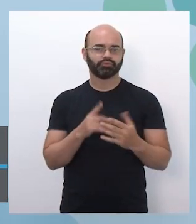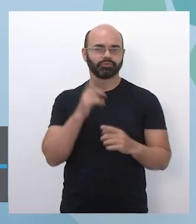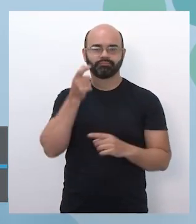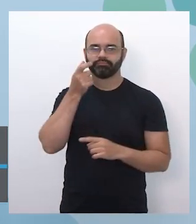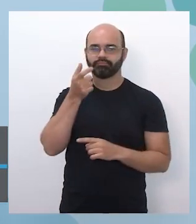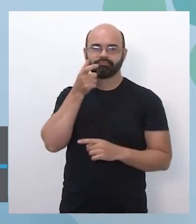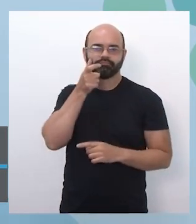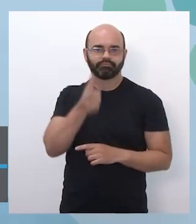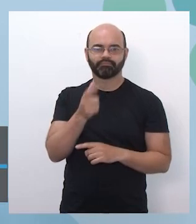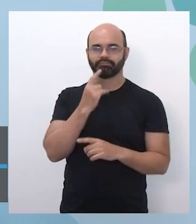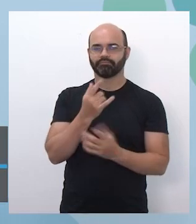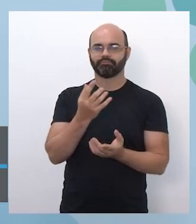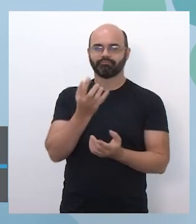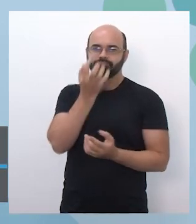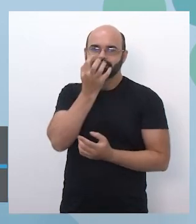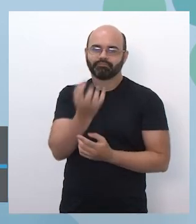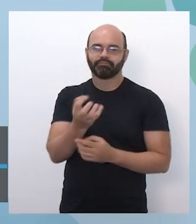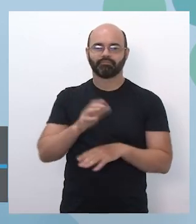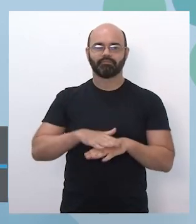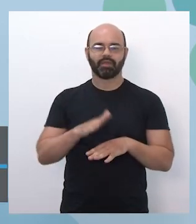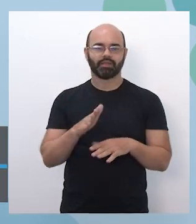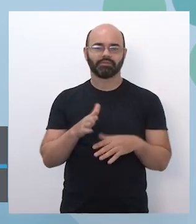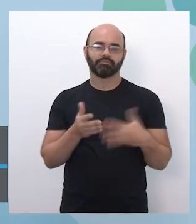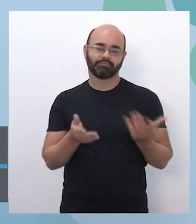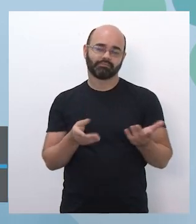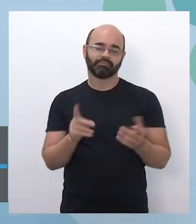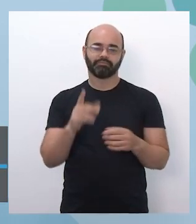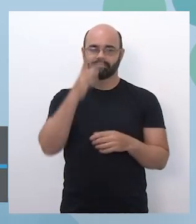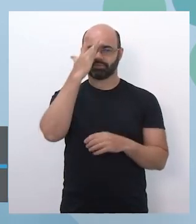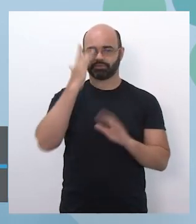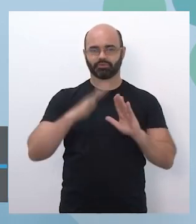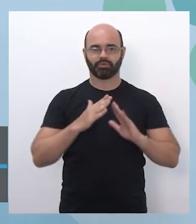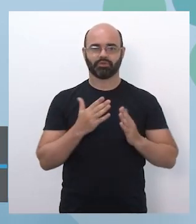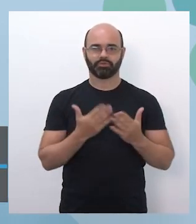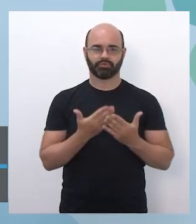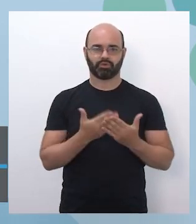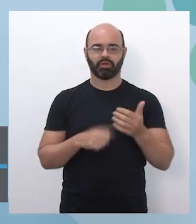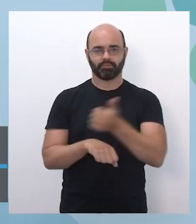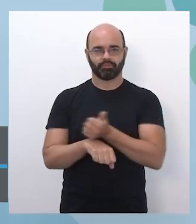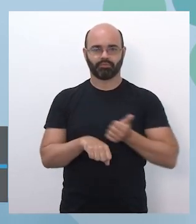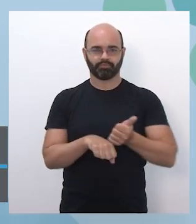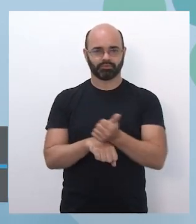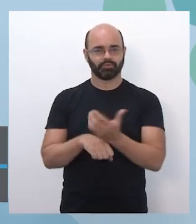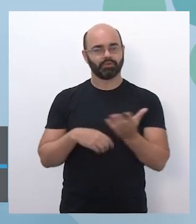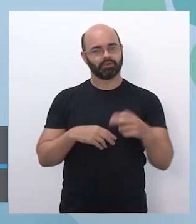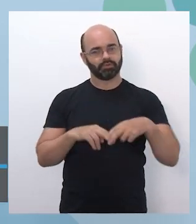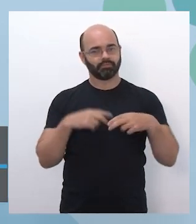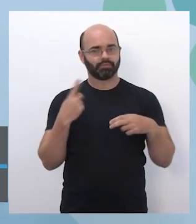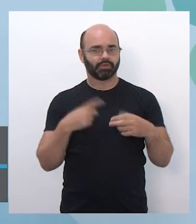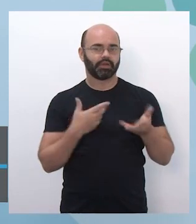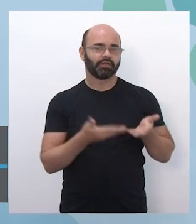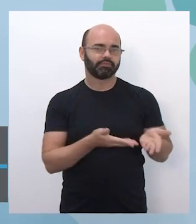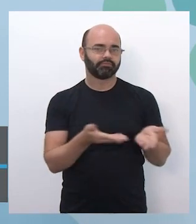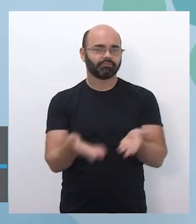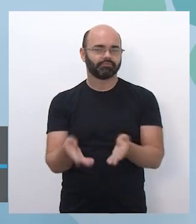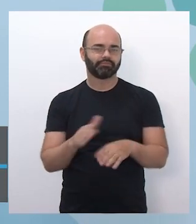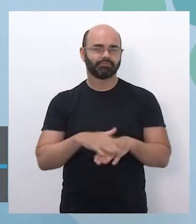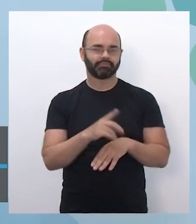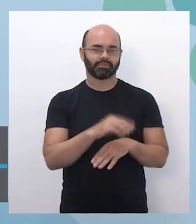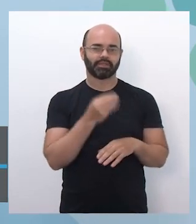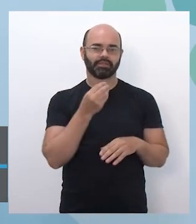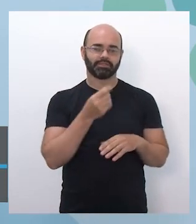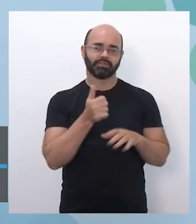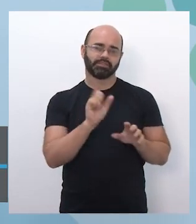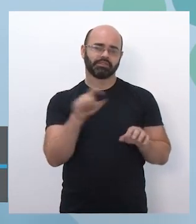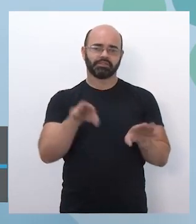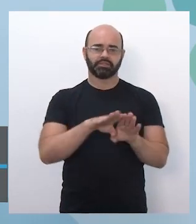profissionais da escola. Por isso, nesse momento, o foco são os profissionais que estão atuando na escola, mas é bem bacana, se você